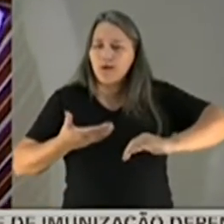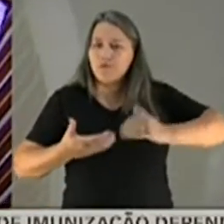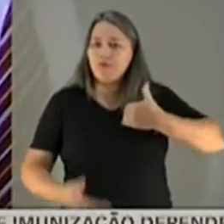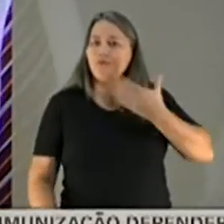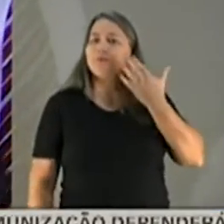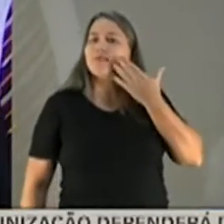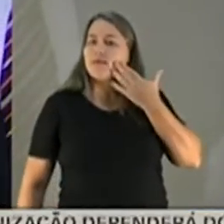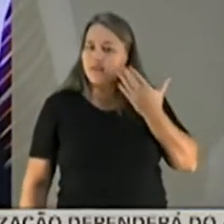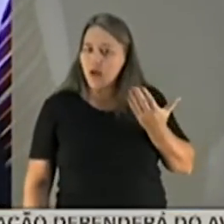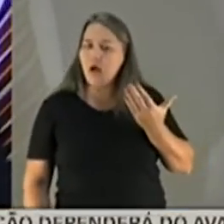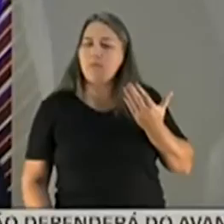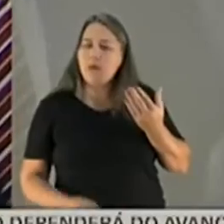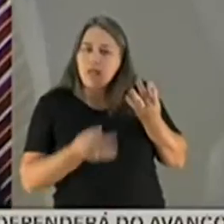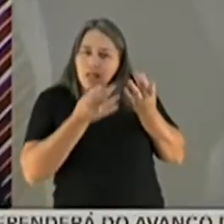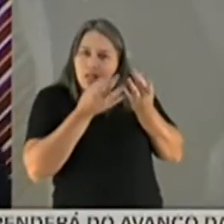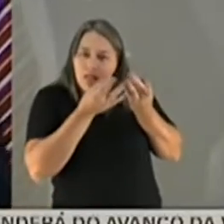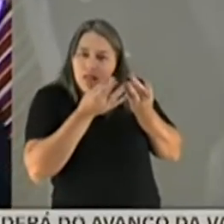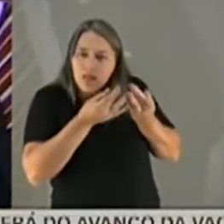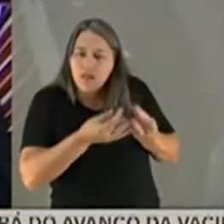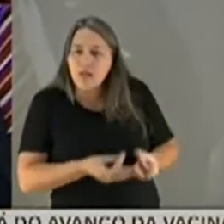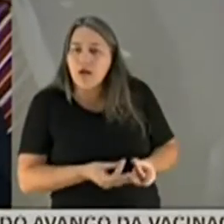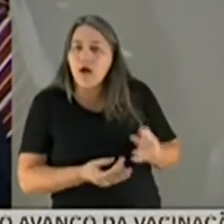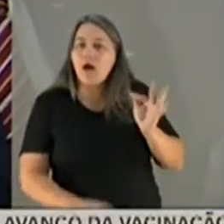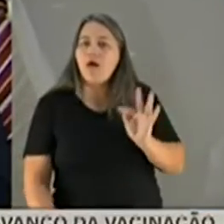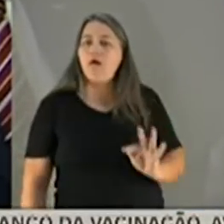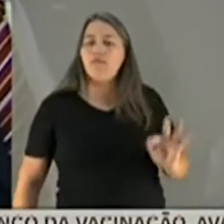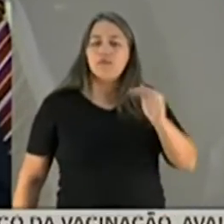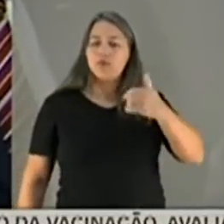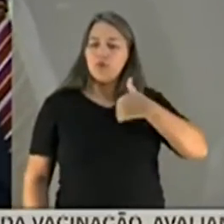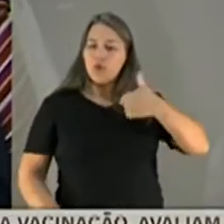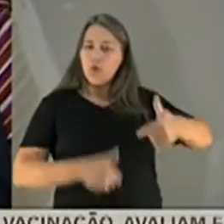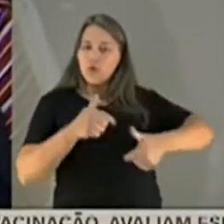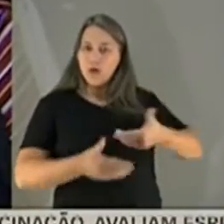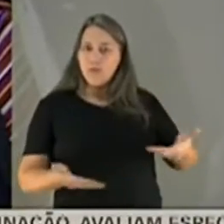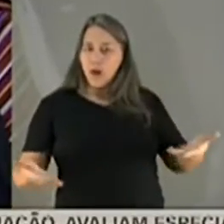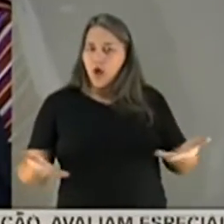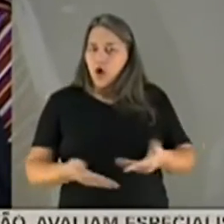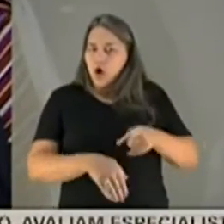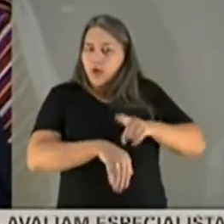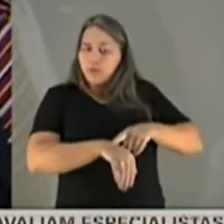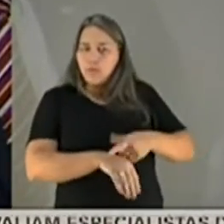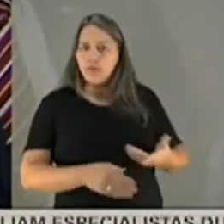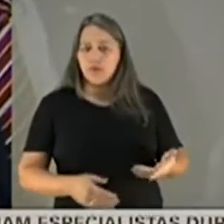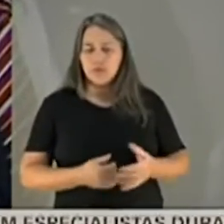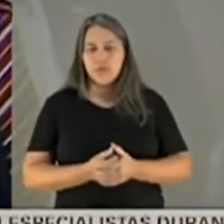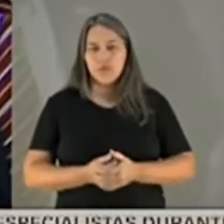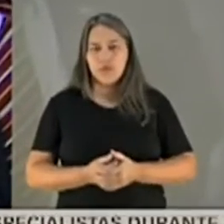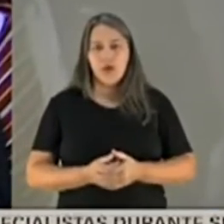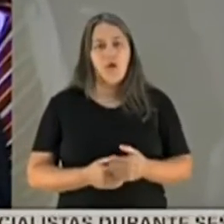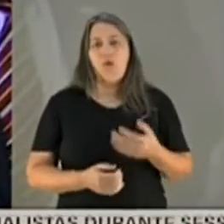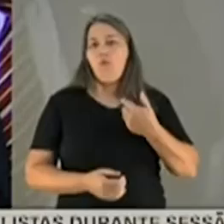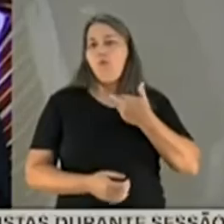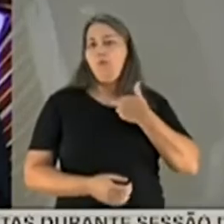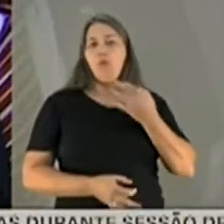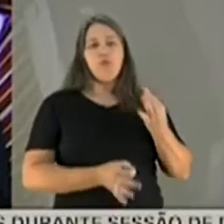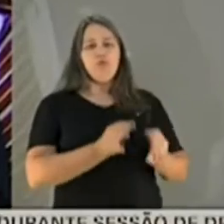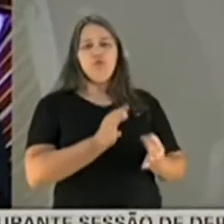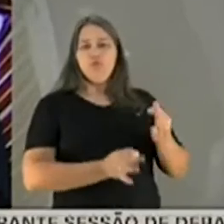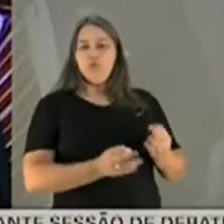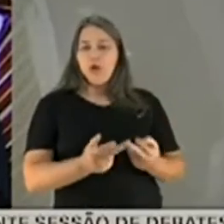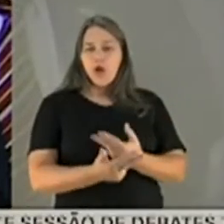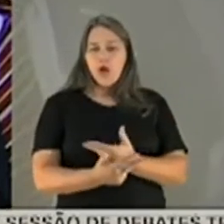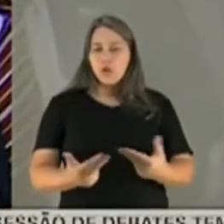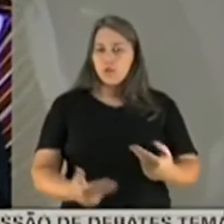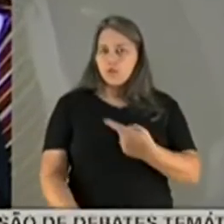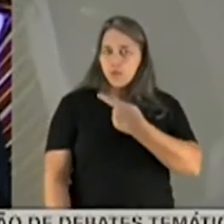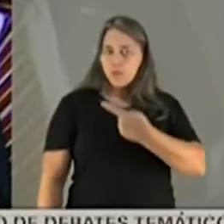sabe das peculiaridades da função que eu exerço nesse momento. E não me compete julgar os atos do presidente da República. Mas não é